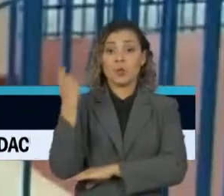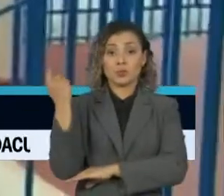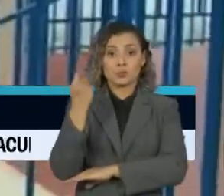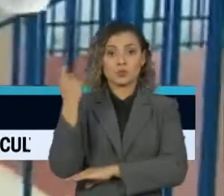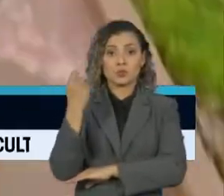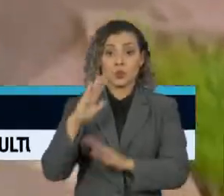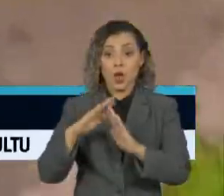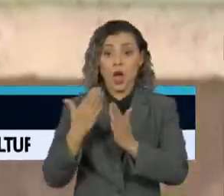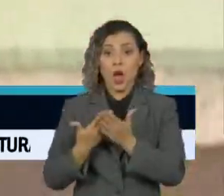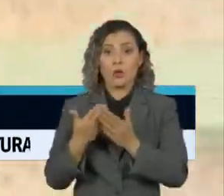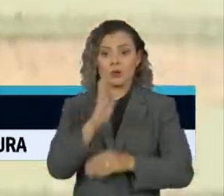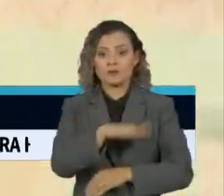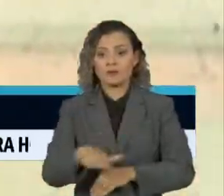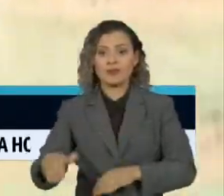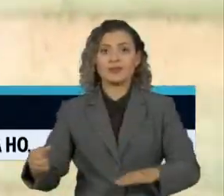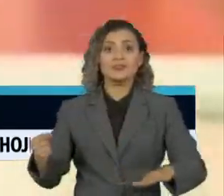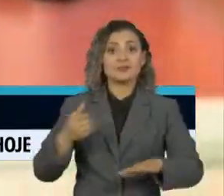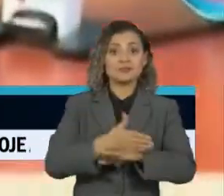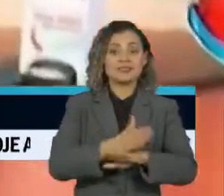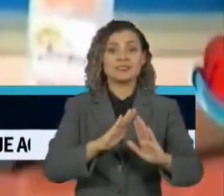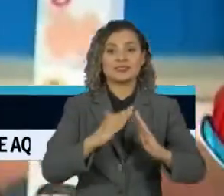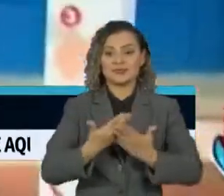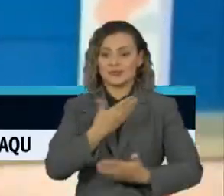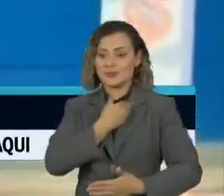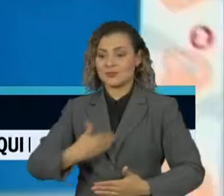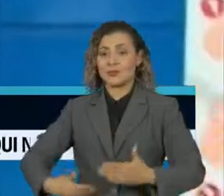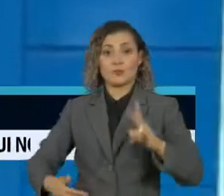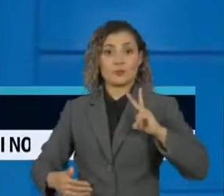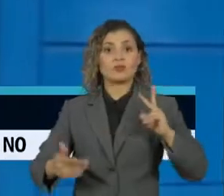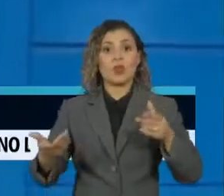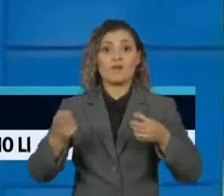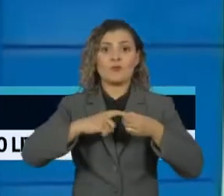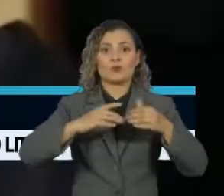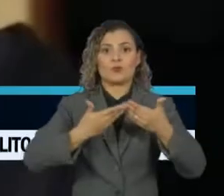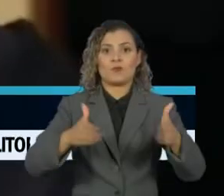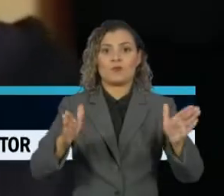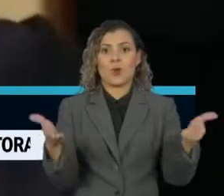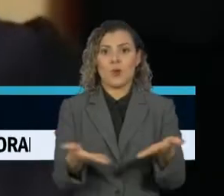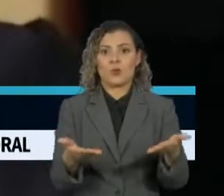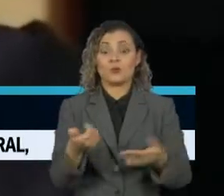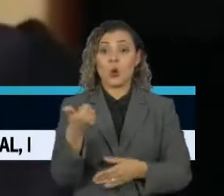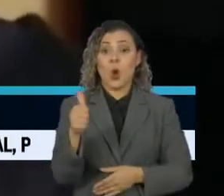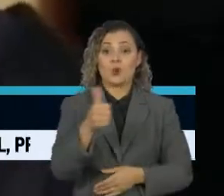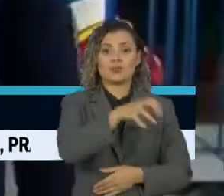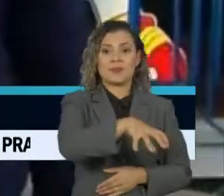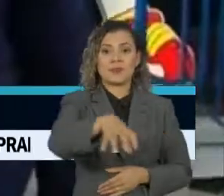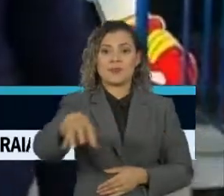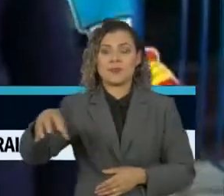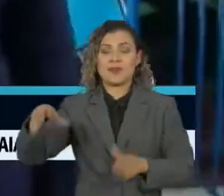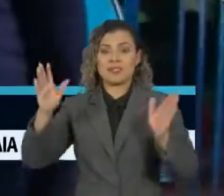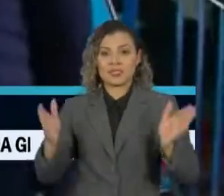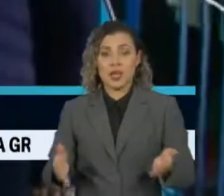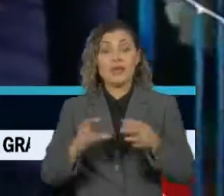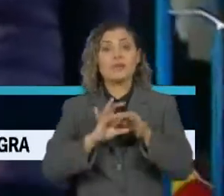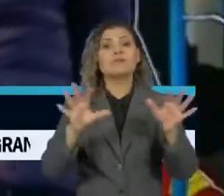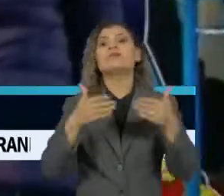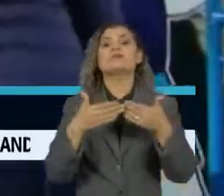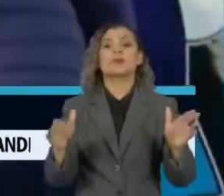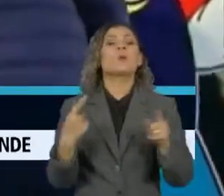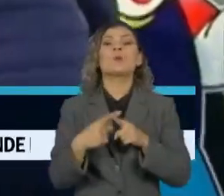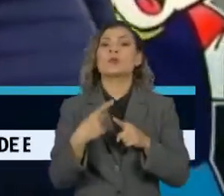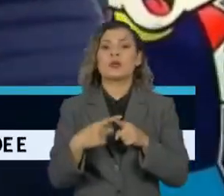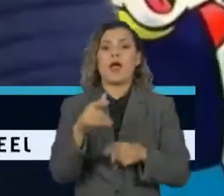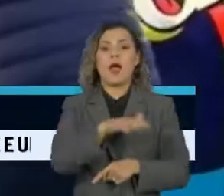as aulas da educação infantil das redes pública e privada retornaram hoje em 11 regiões do estado. A liberação só aconteceu